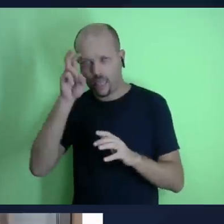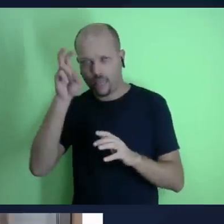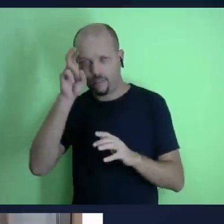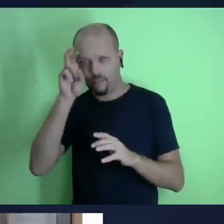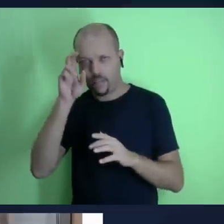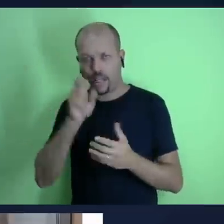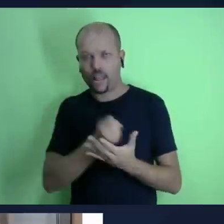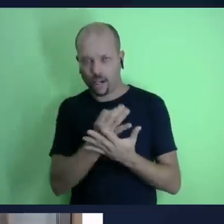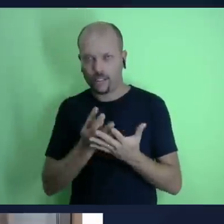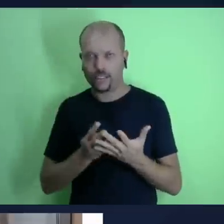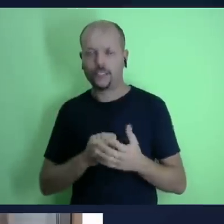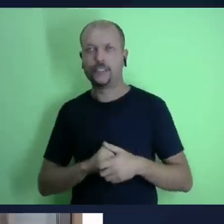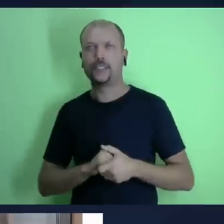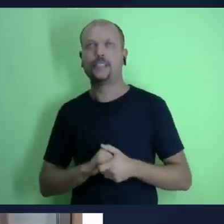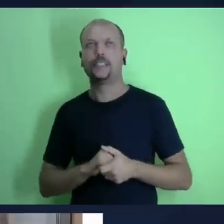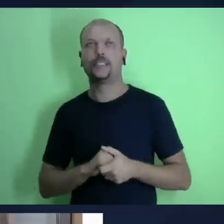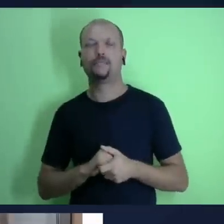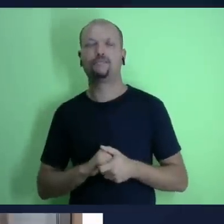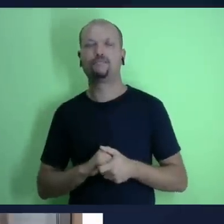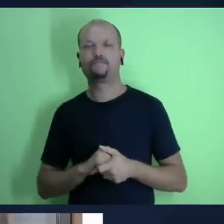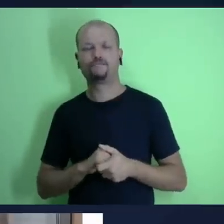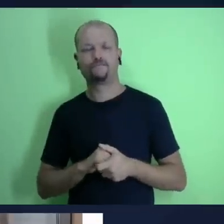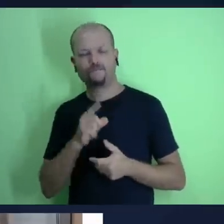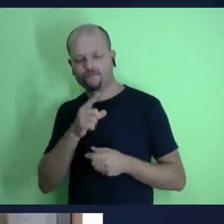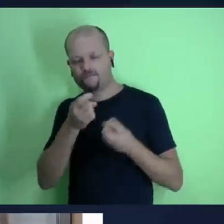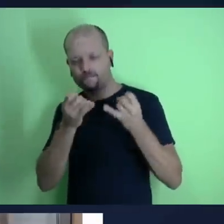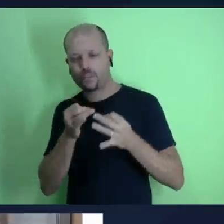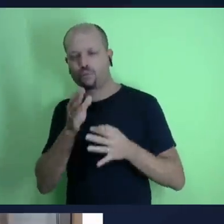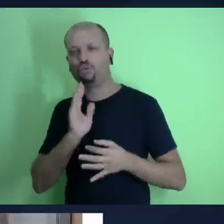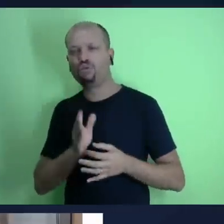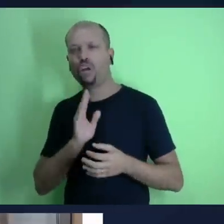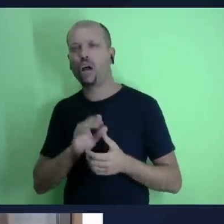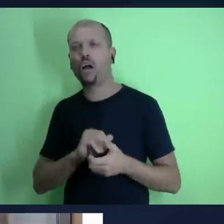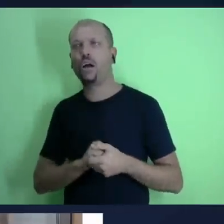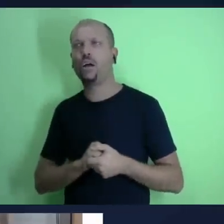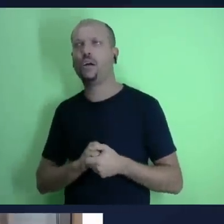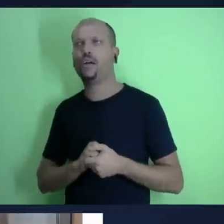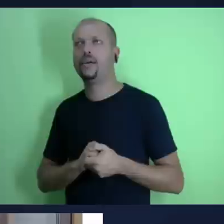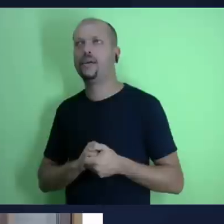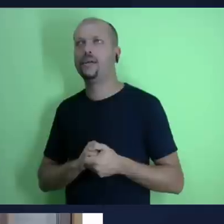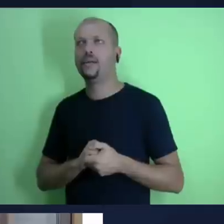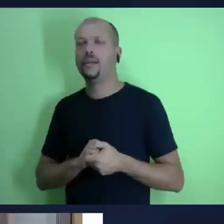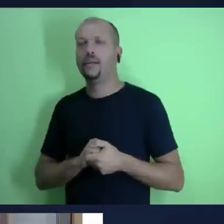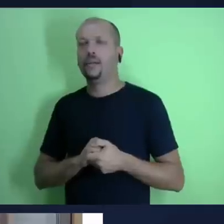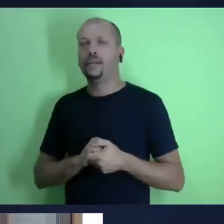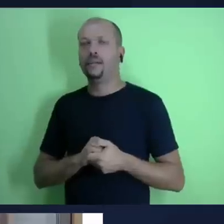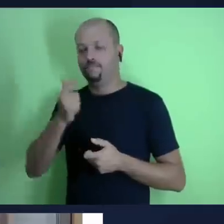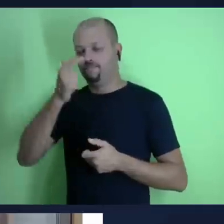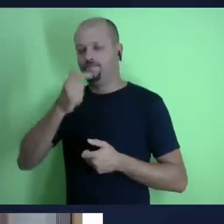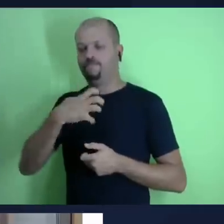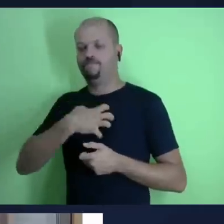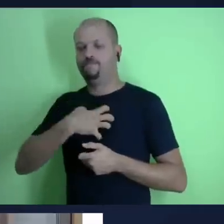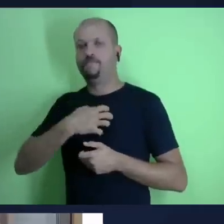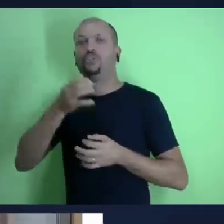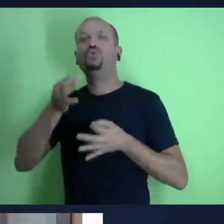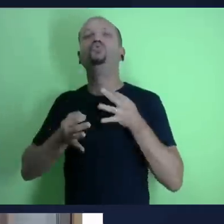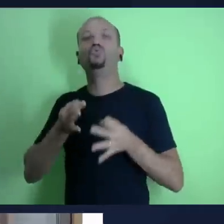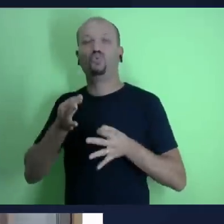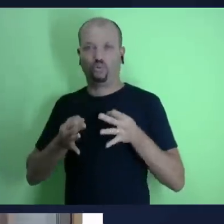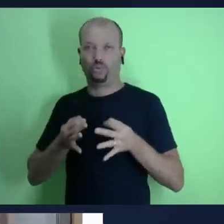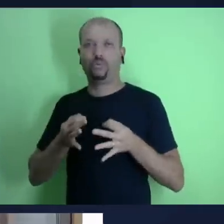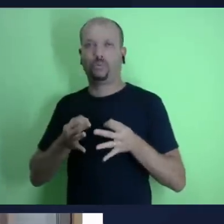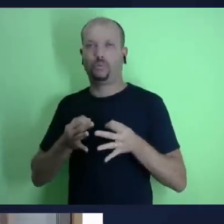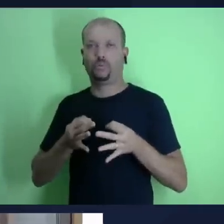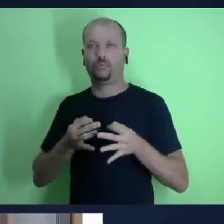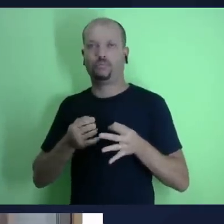ter bens casas dinheiro dinheiro reputação tudo que é possível honestamente nessa